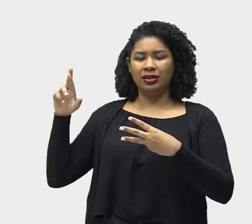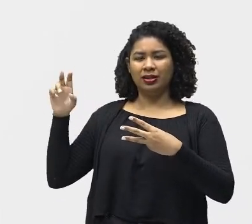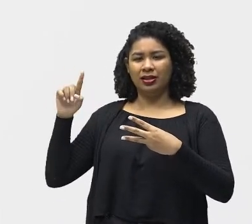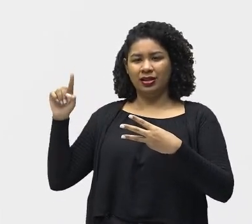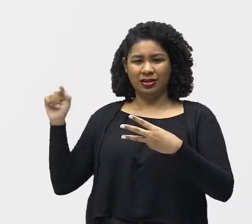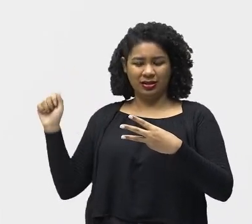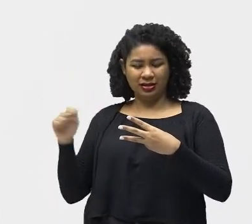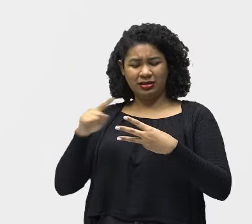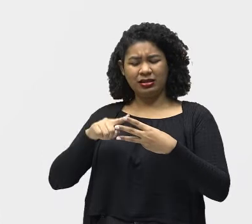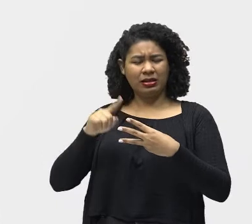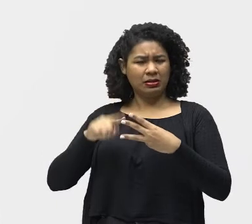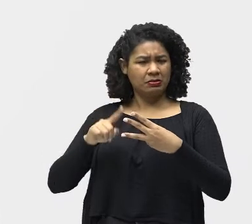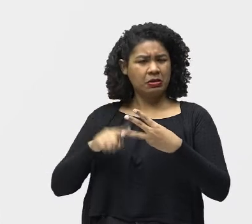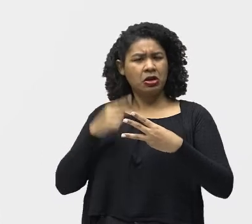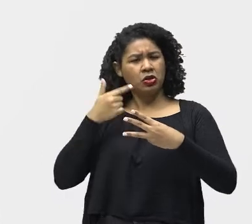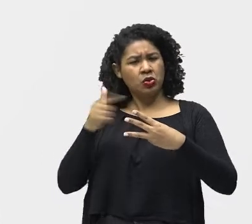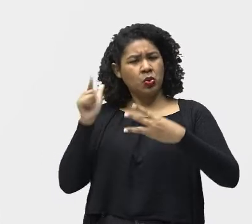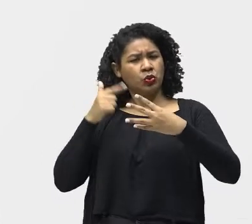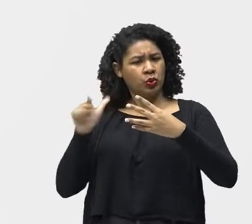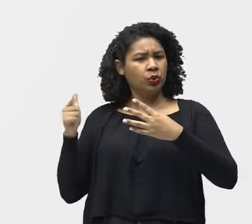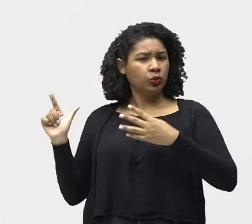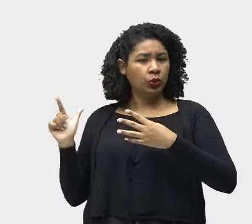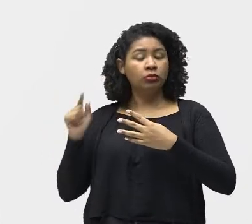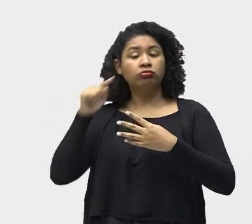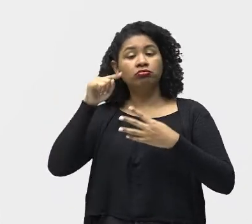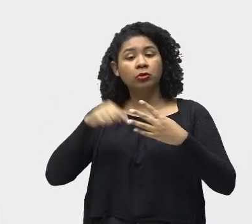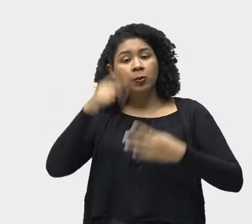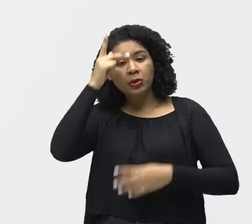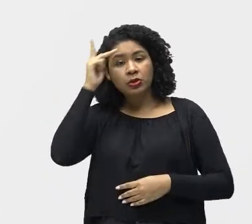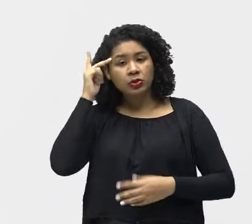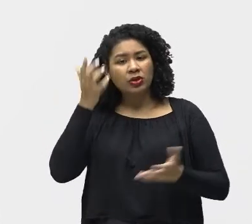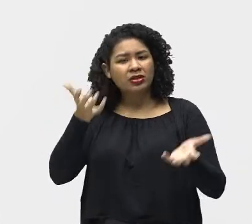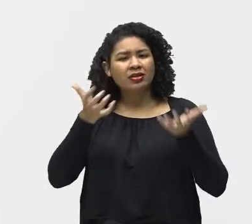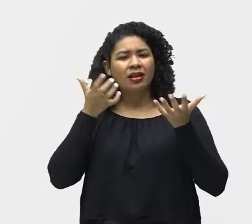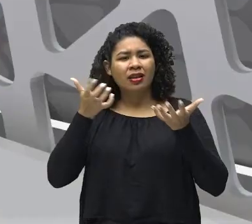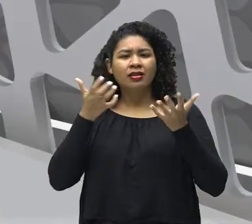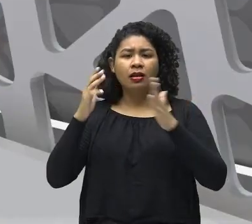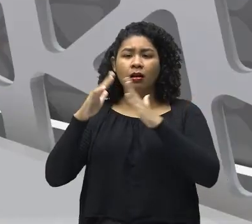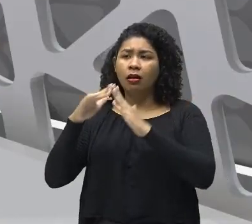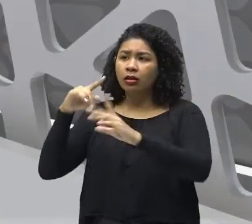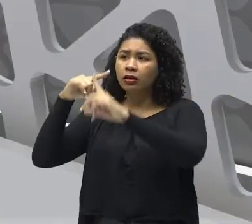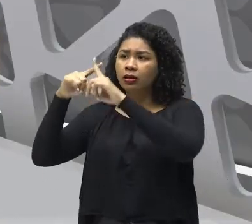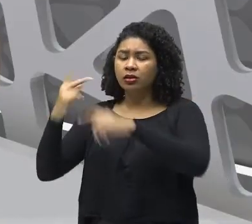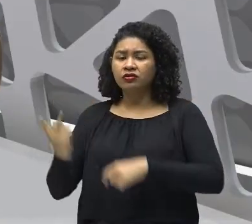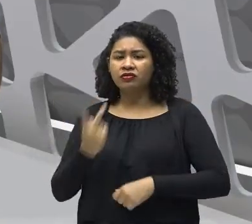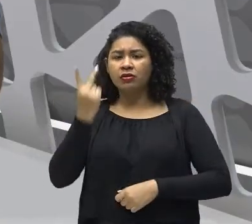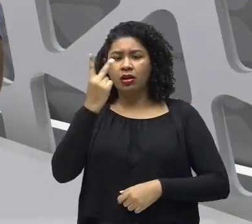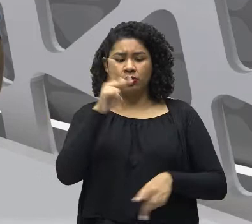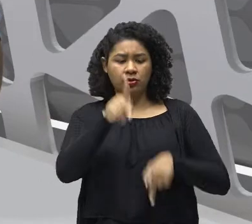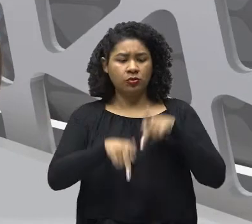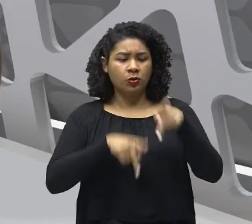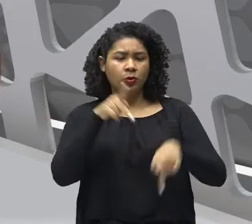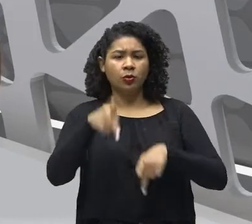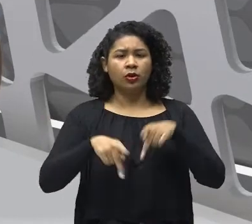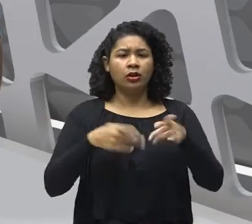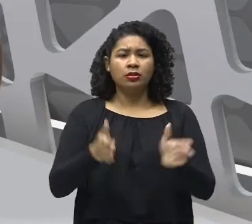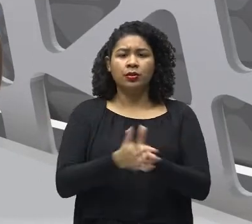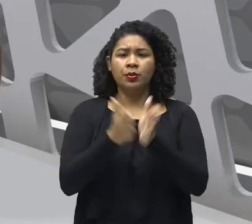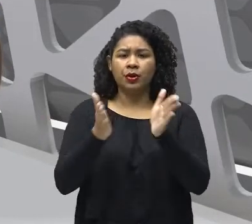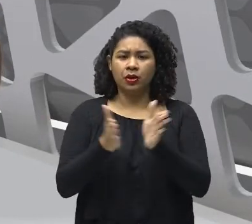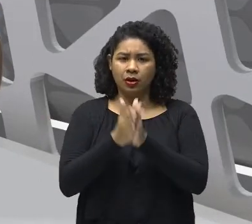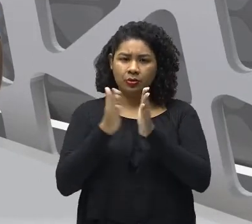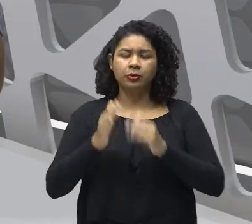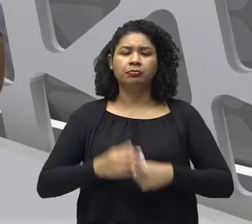necessitados, e não ao poder. Entre eles a gente sabe que estava quem? O Martinho Lutero, que nós vamos resgatar